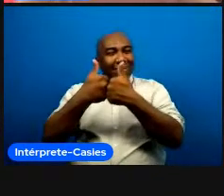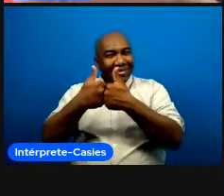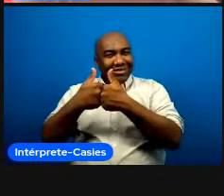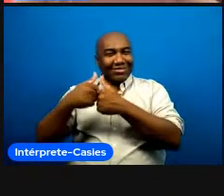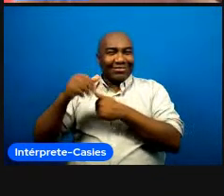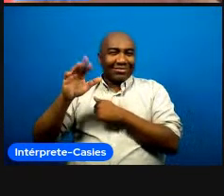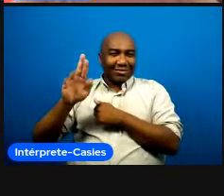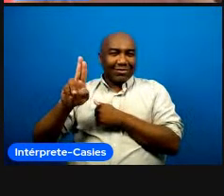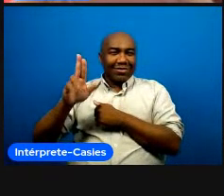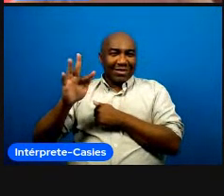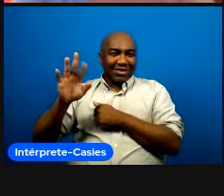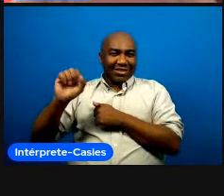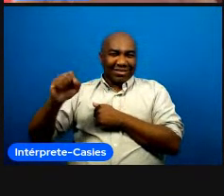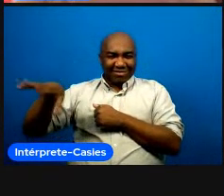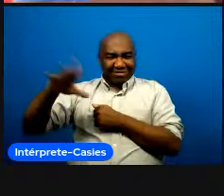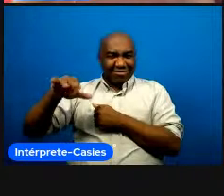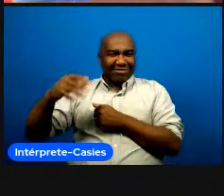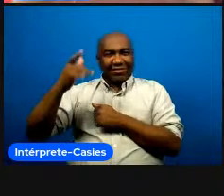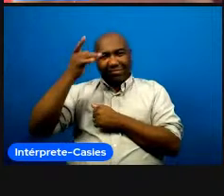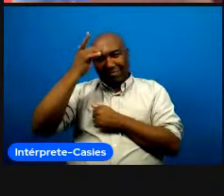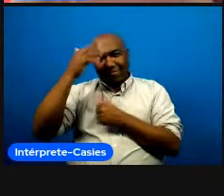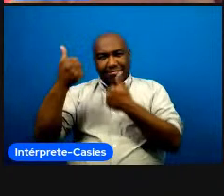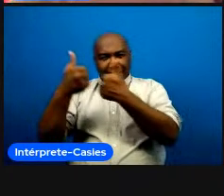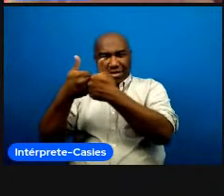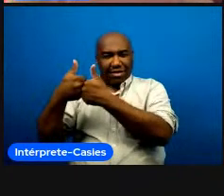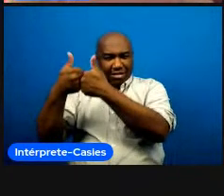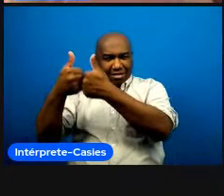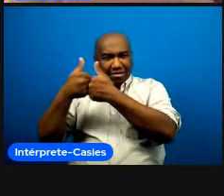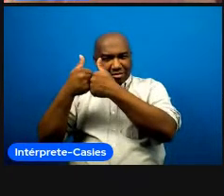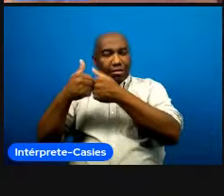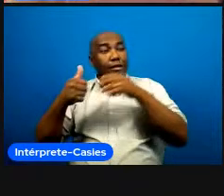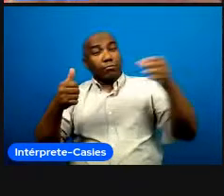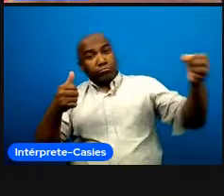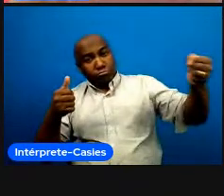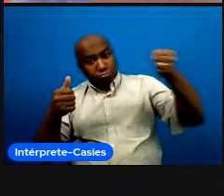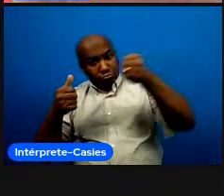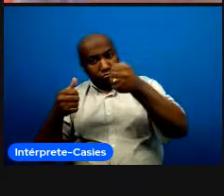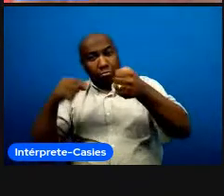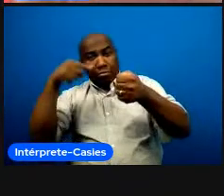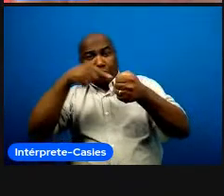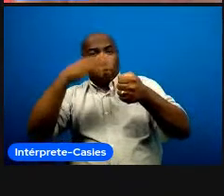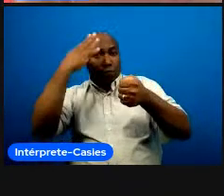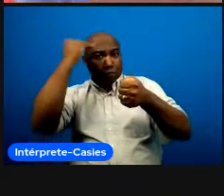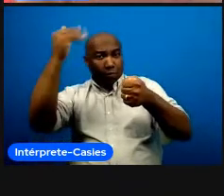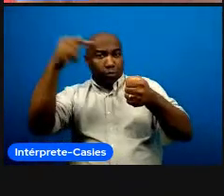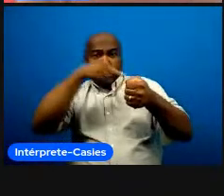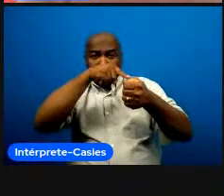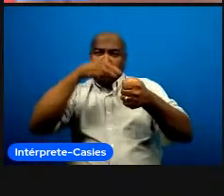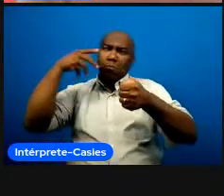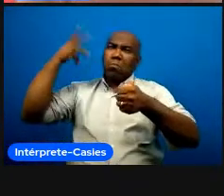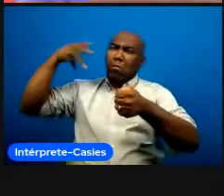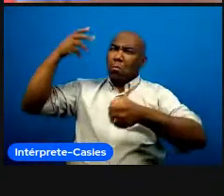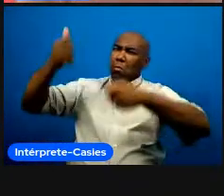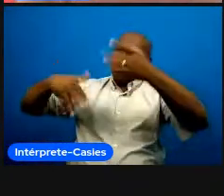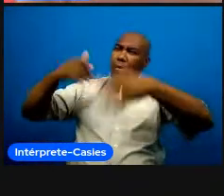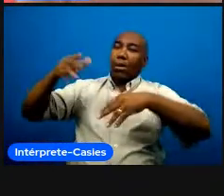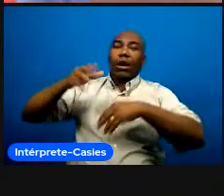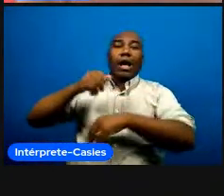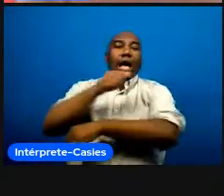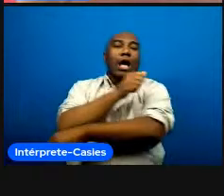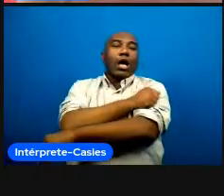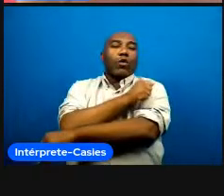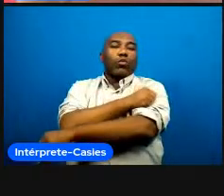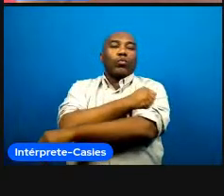de esporte então tem uma facilidade de trazer pessoas com envolvimento em instituições muito bacanas eles amaram mas